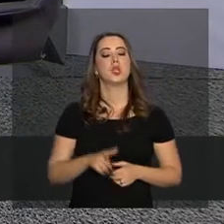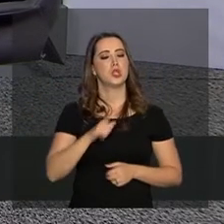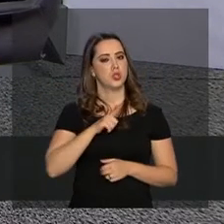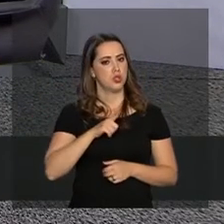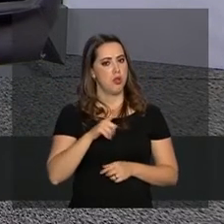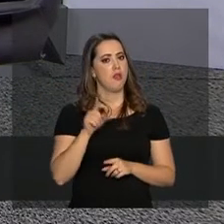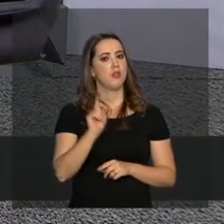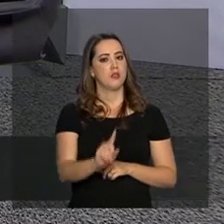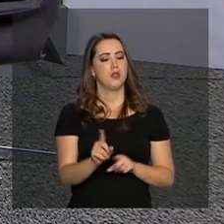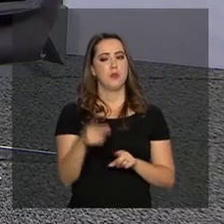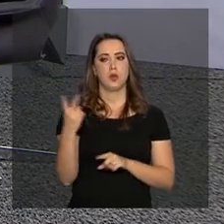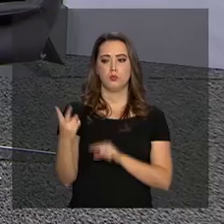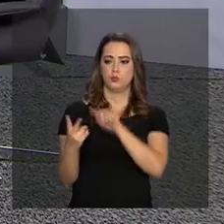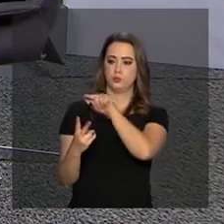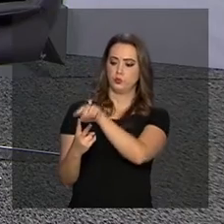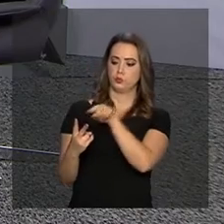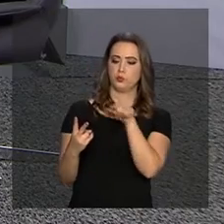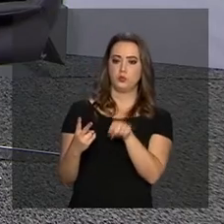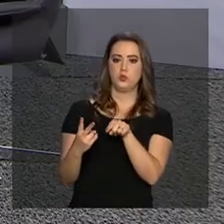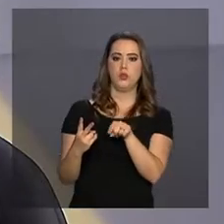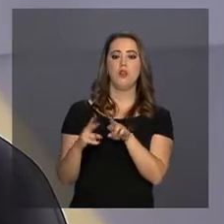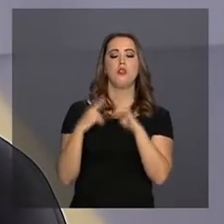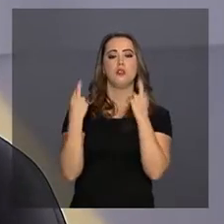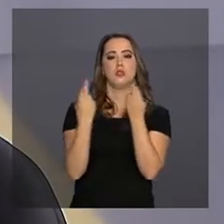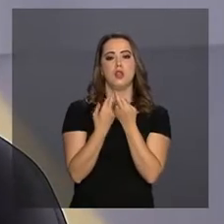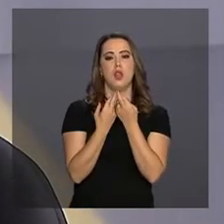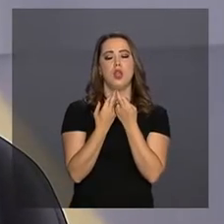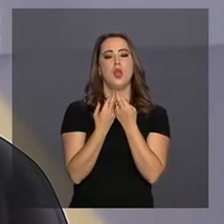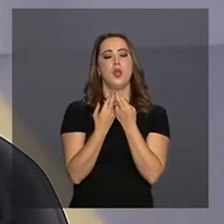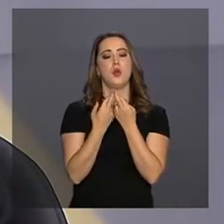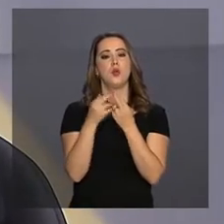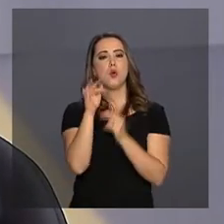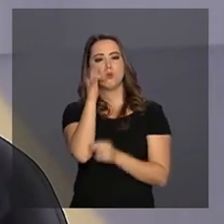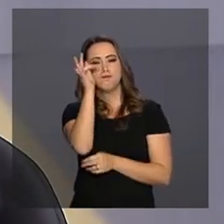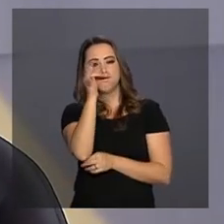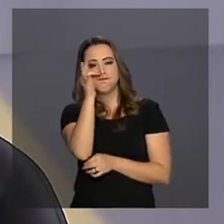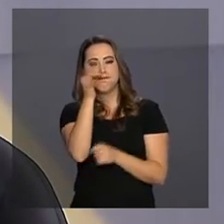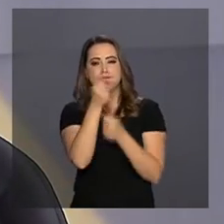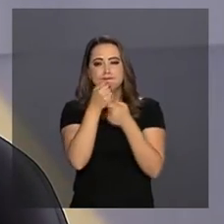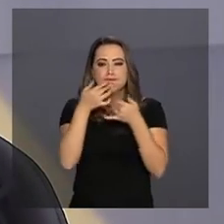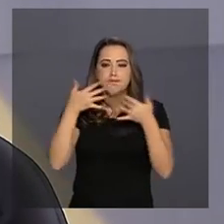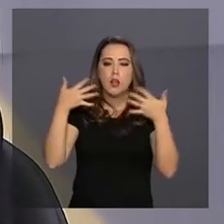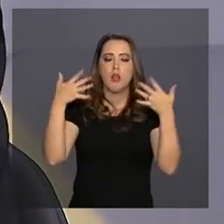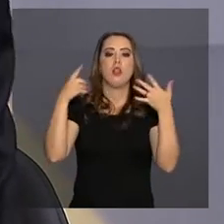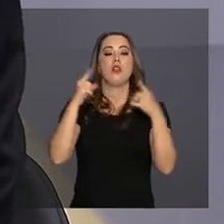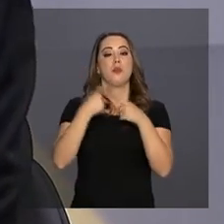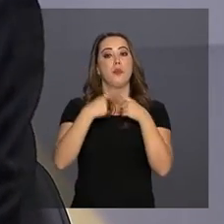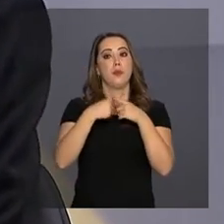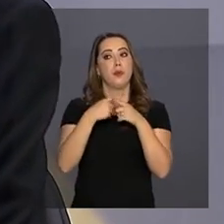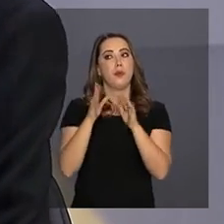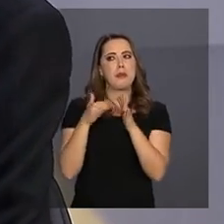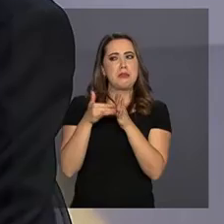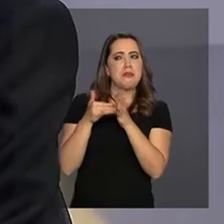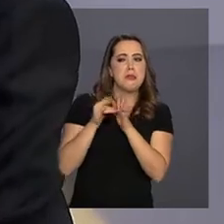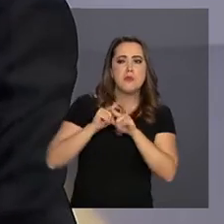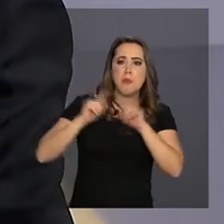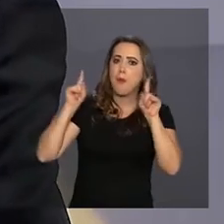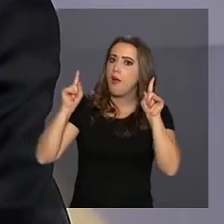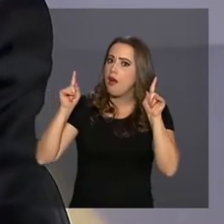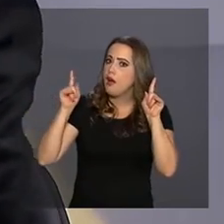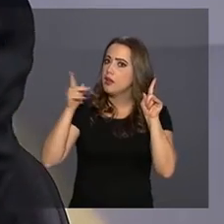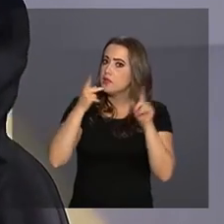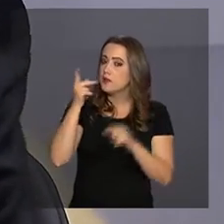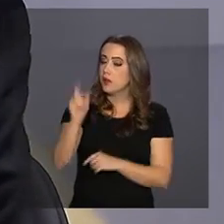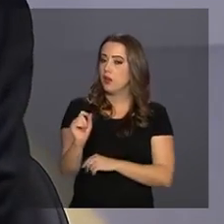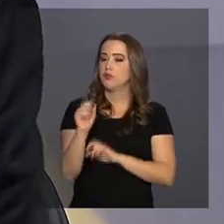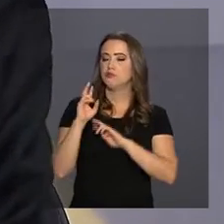também, esses dois organismos tinham reuniões da primavera, em abril, que tinham uma expressão mais limitada. Mas era onde se falava das